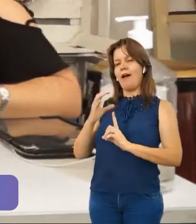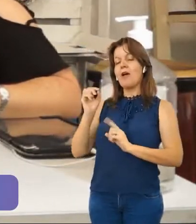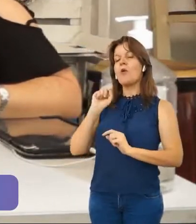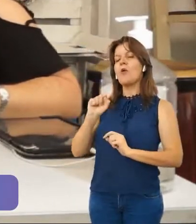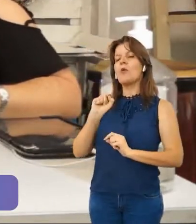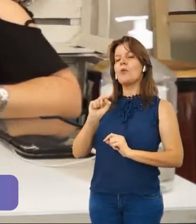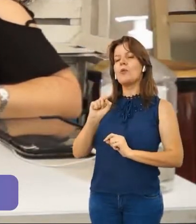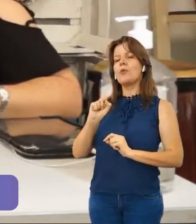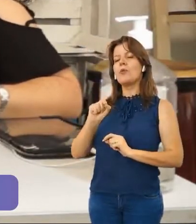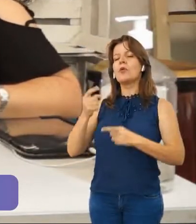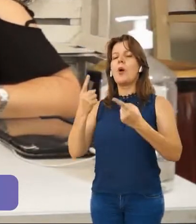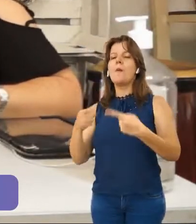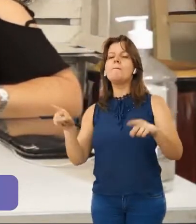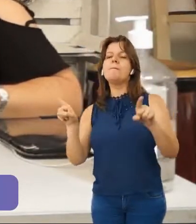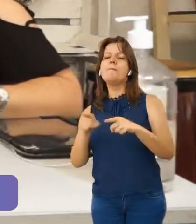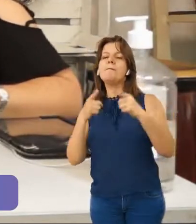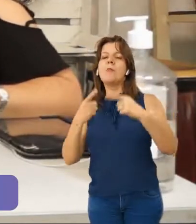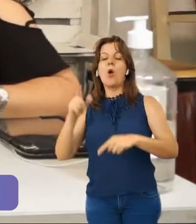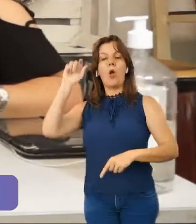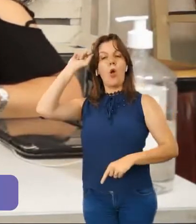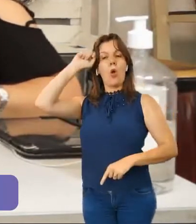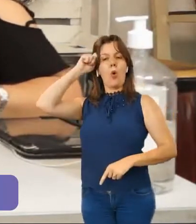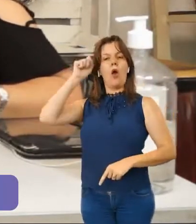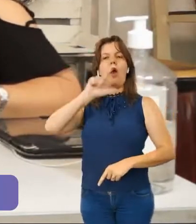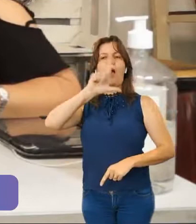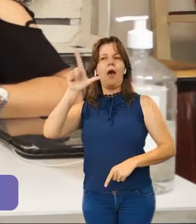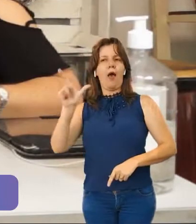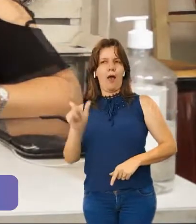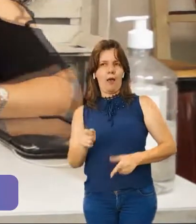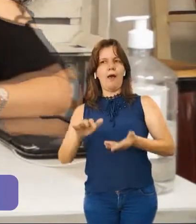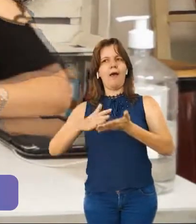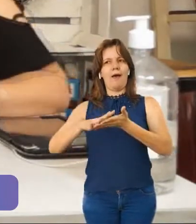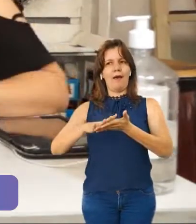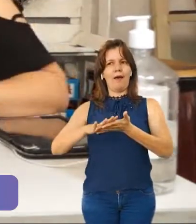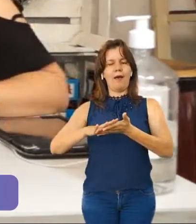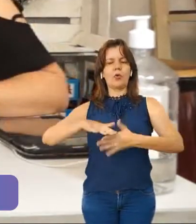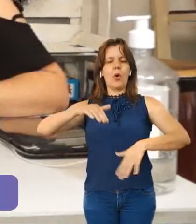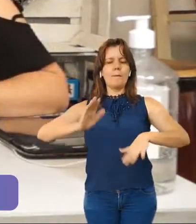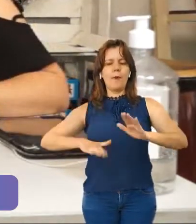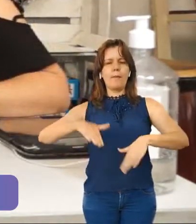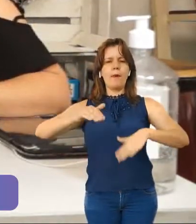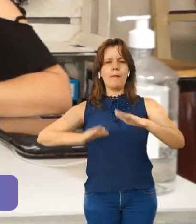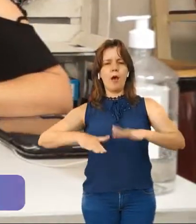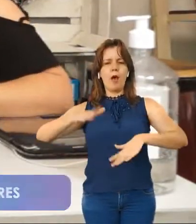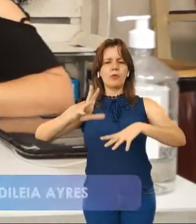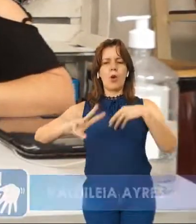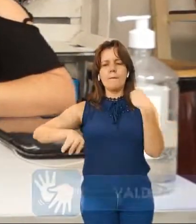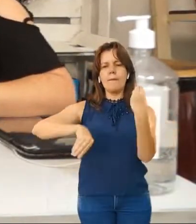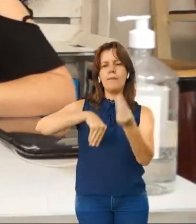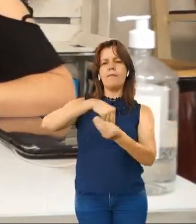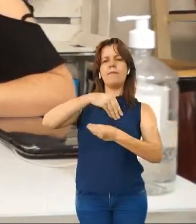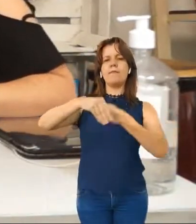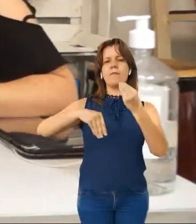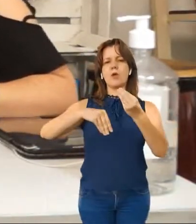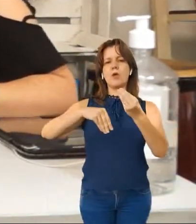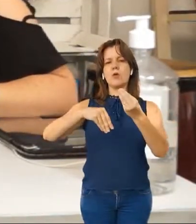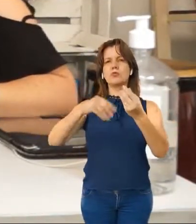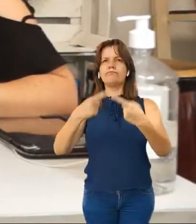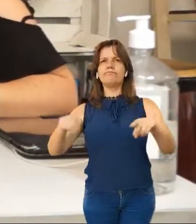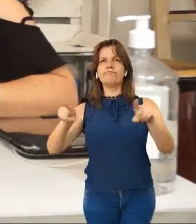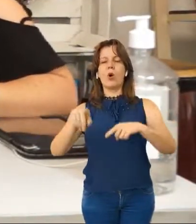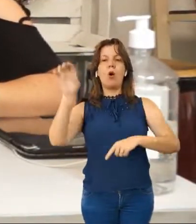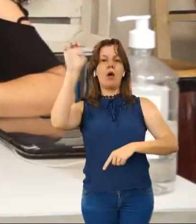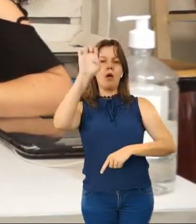provenientes principalmente da música africana, que é muito percussiva. A percussão africana foi misturada a ritmos